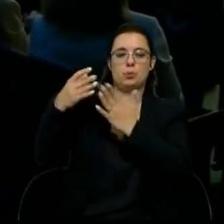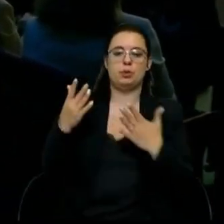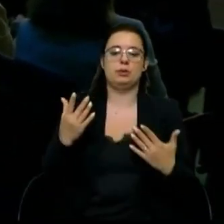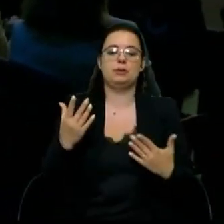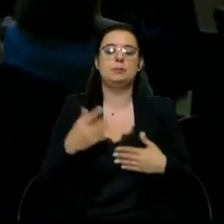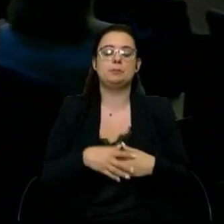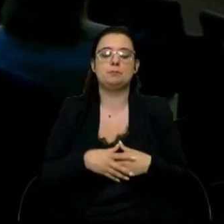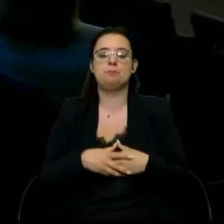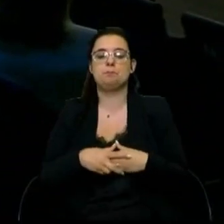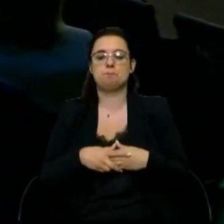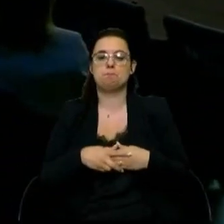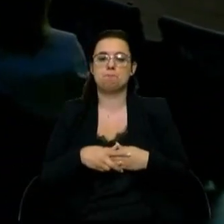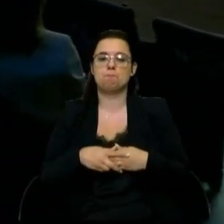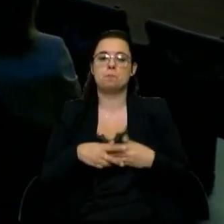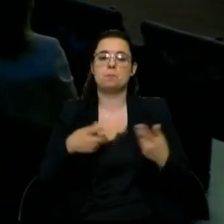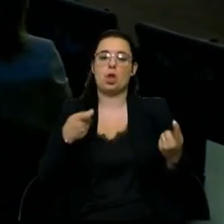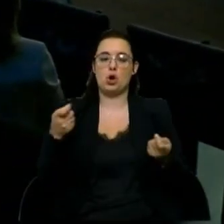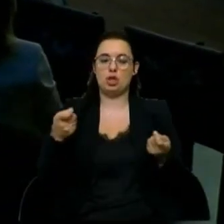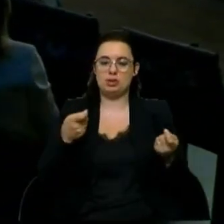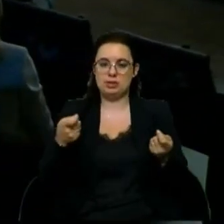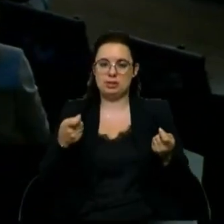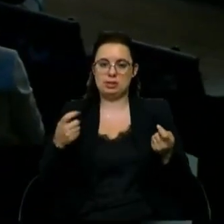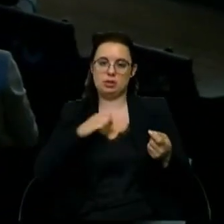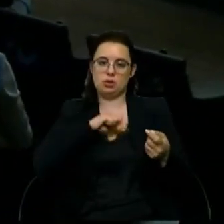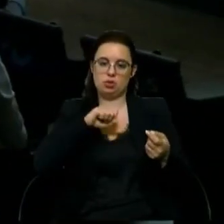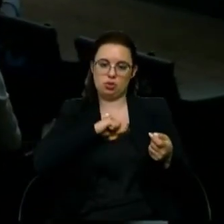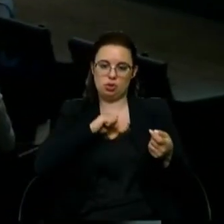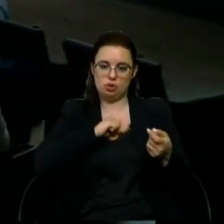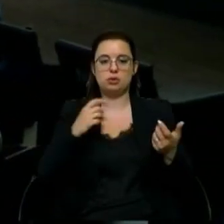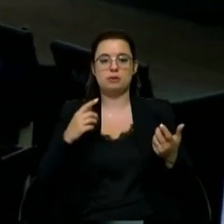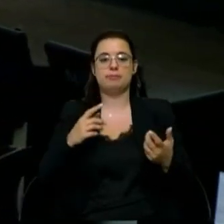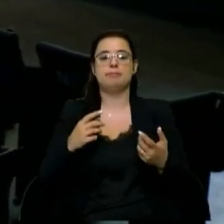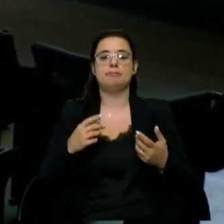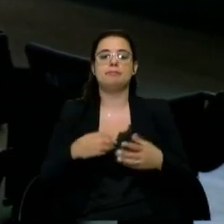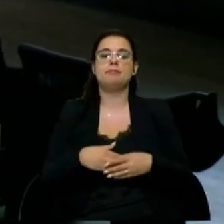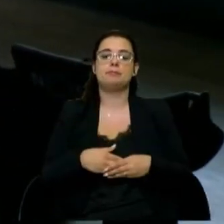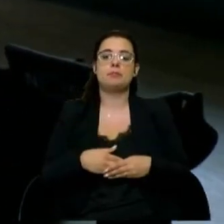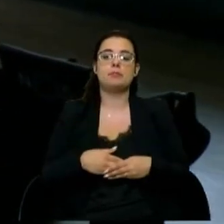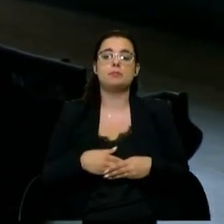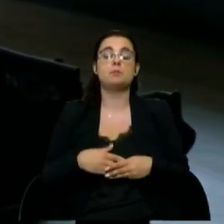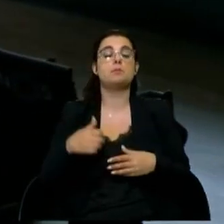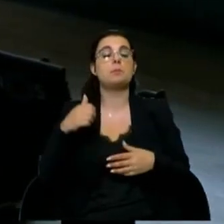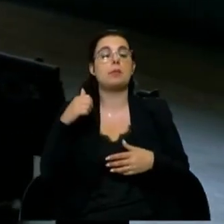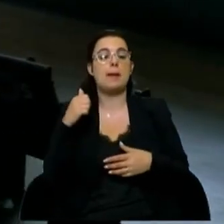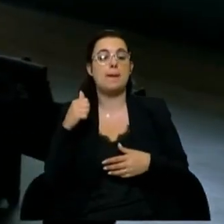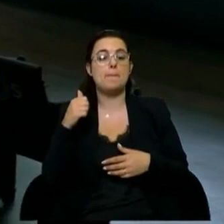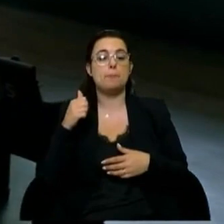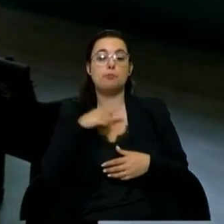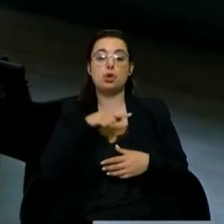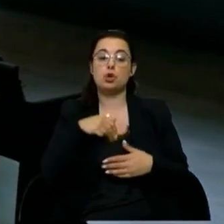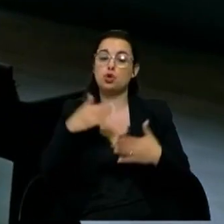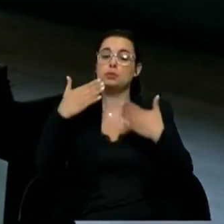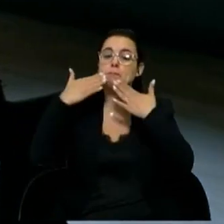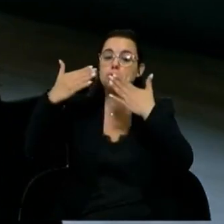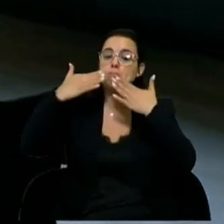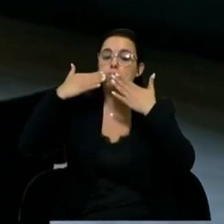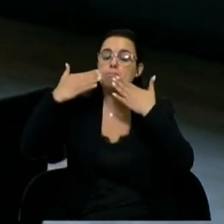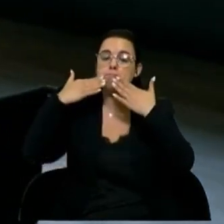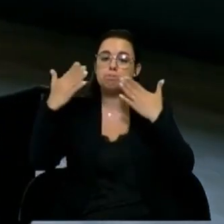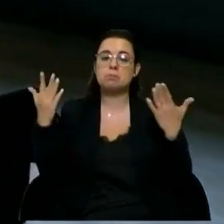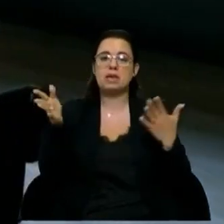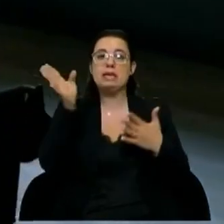nossa comissão organizadora dos alumni upskill, foi o apelo que nós fizemos para que